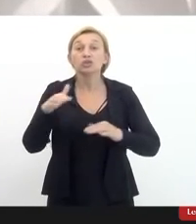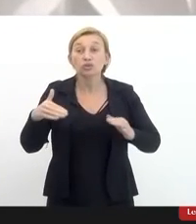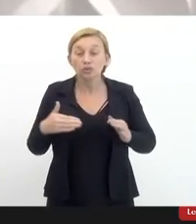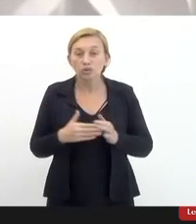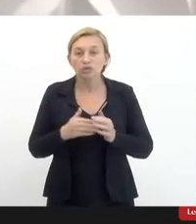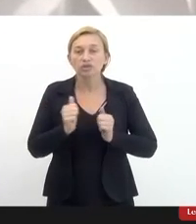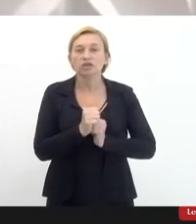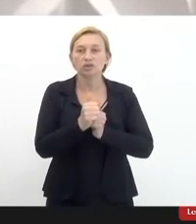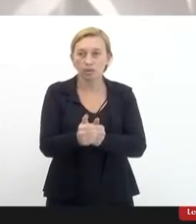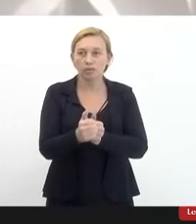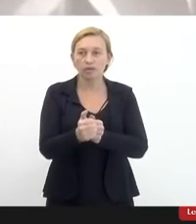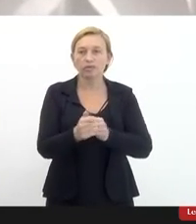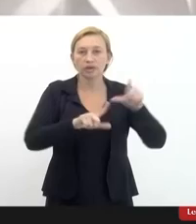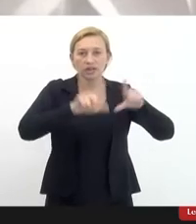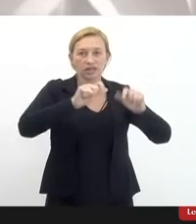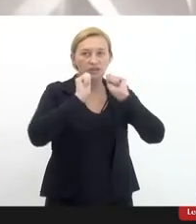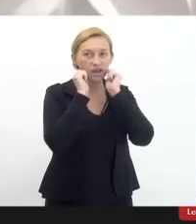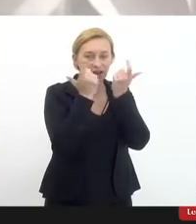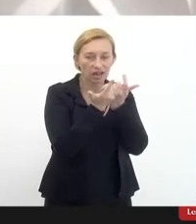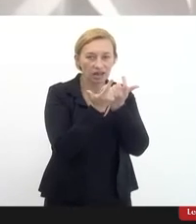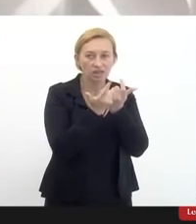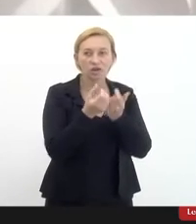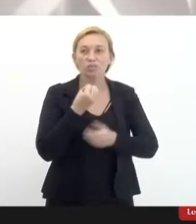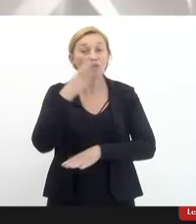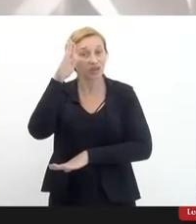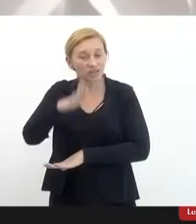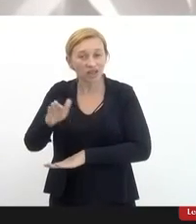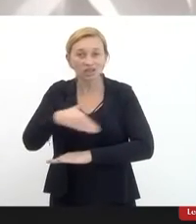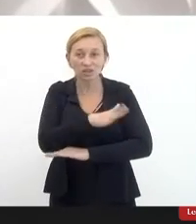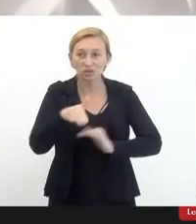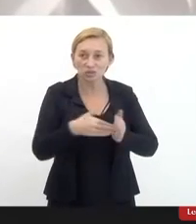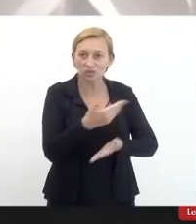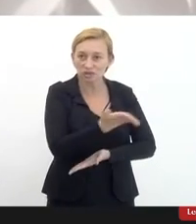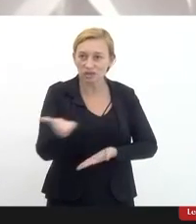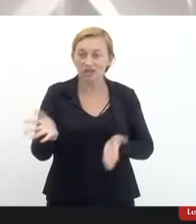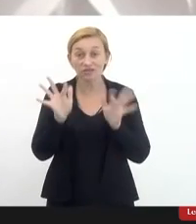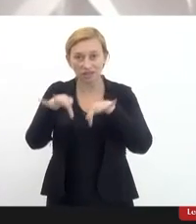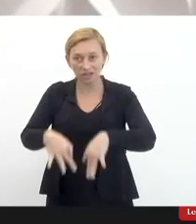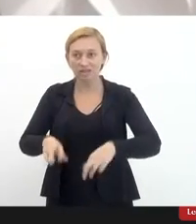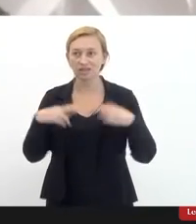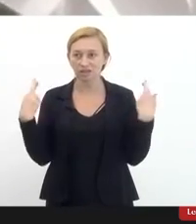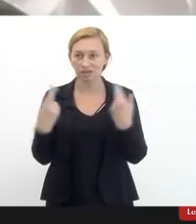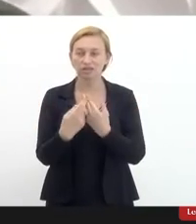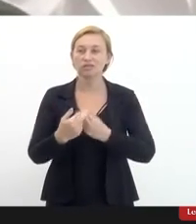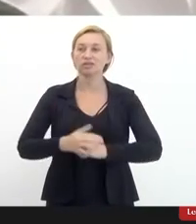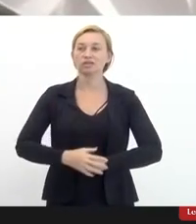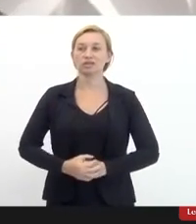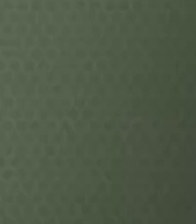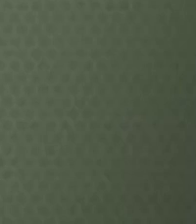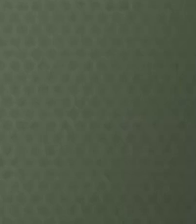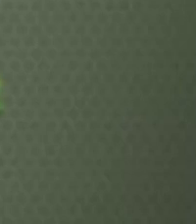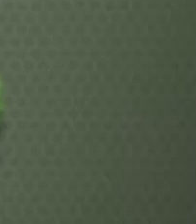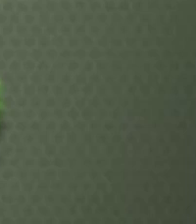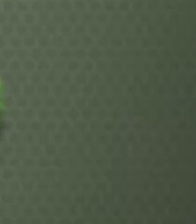aqueles que nos acompanham pela TV Alerja boa tarde a todas e todos declaro encerrada a presente audiência